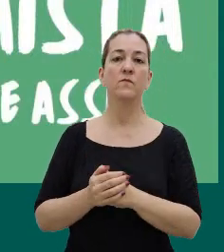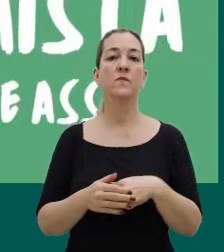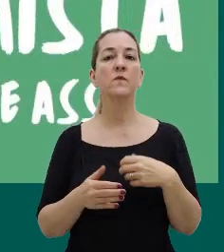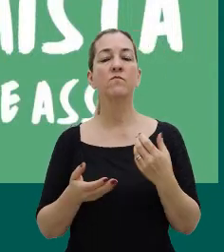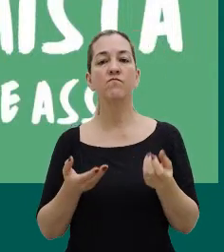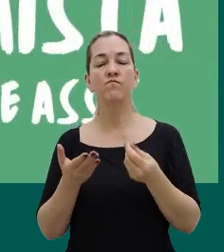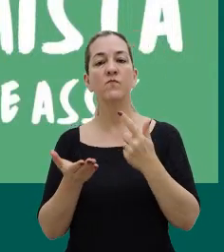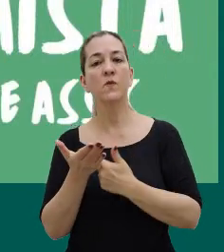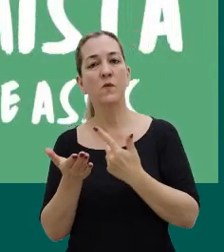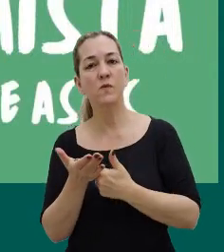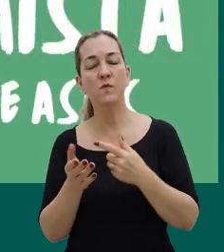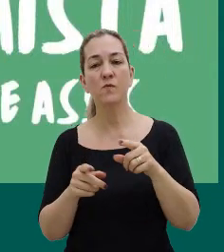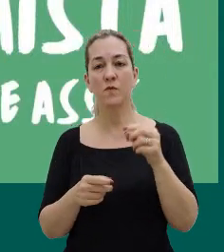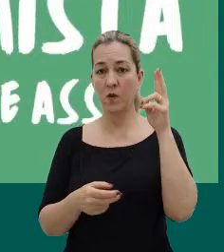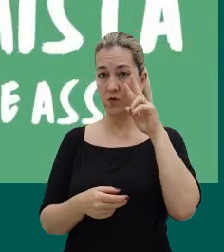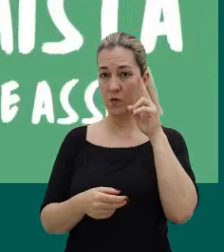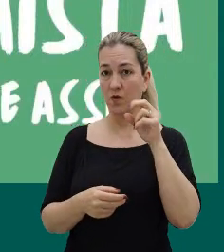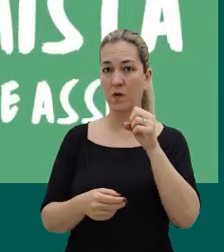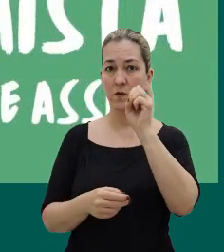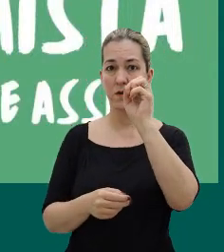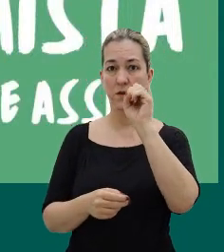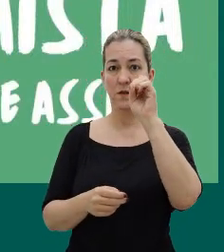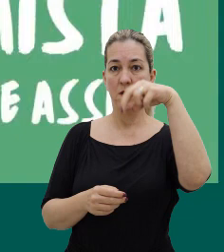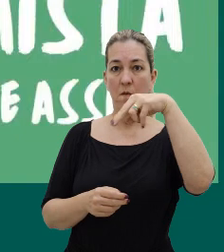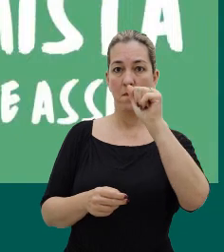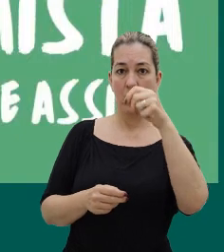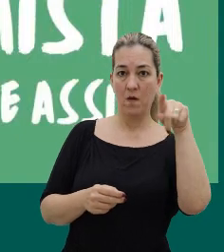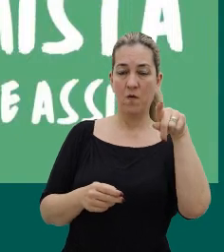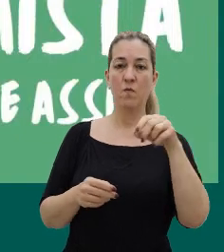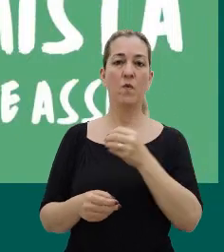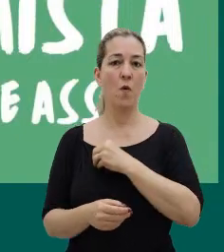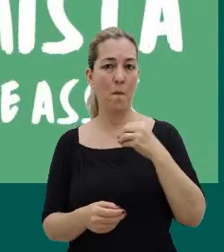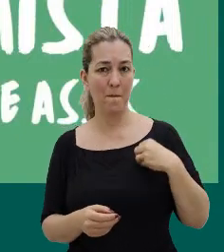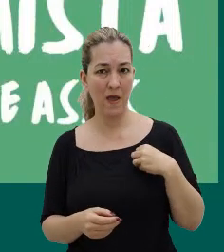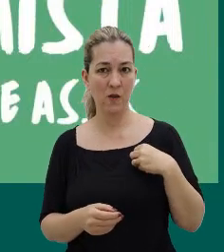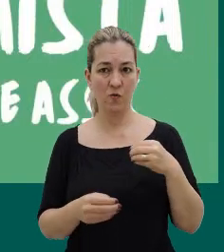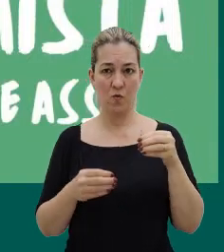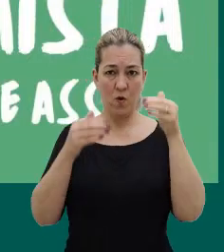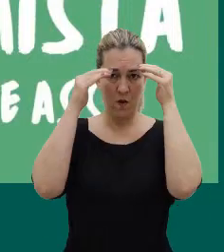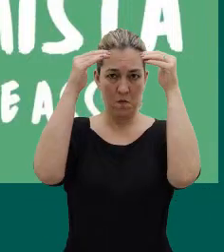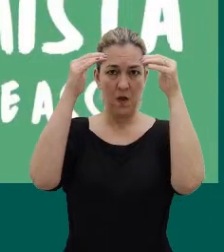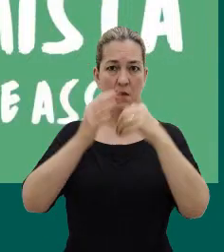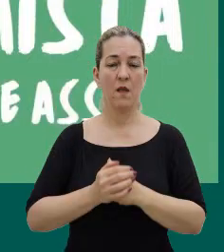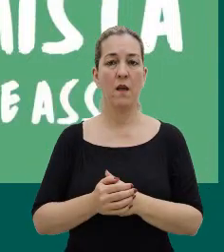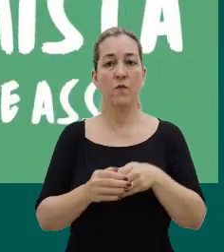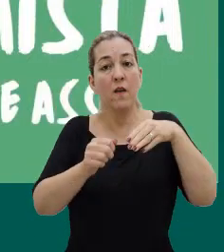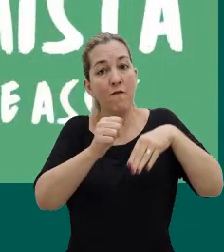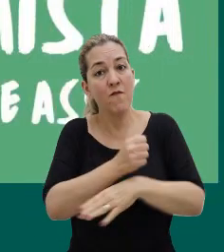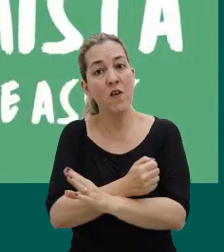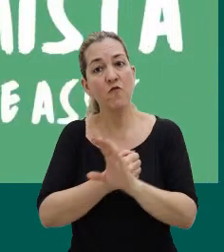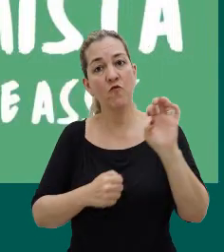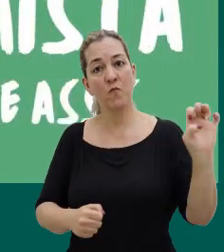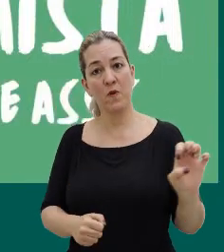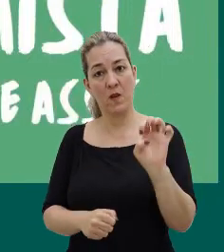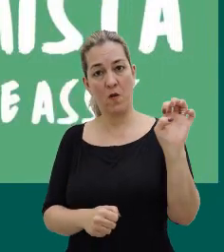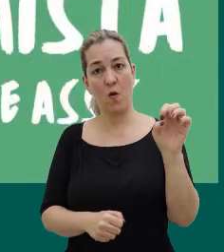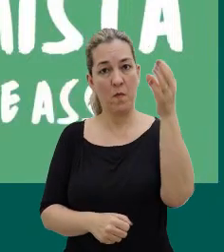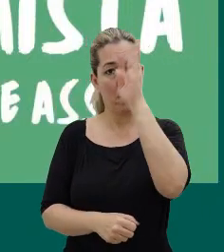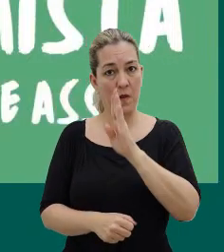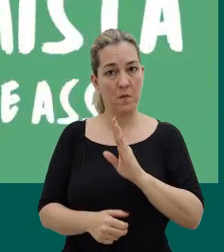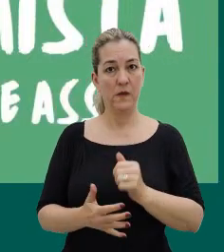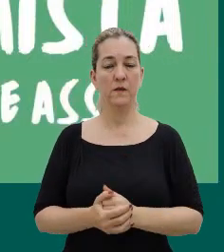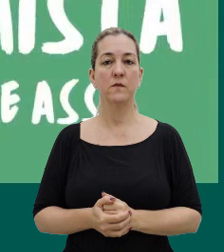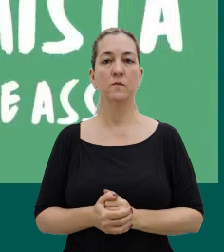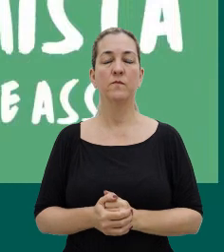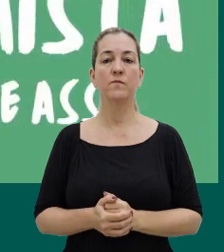obra gira em torno da história de Simão Bacamarte, né, um médico respeitado que viajou pela Europa e pelo Brasil.